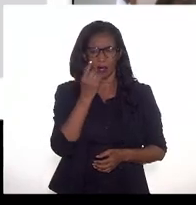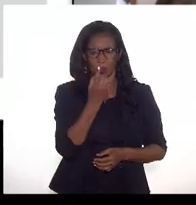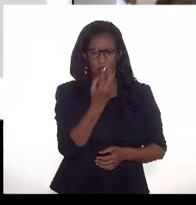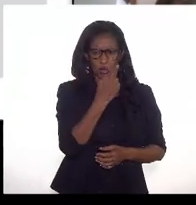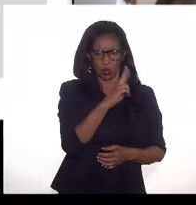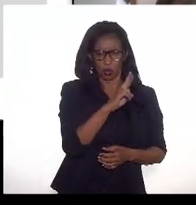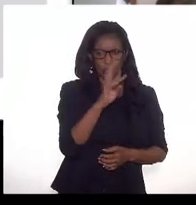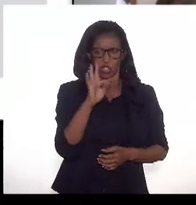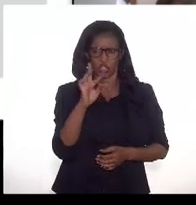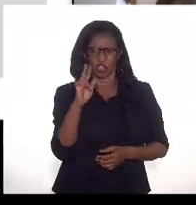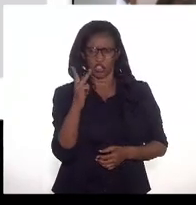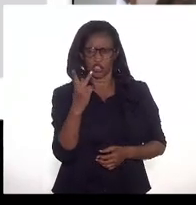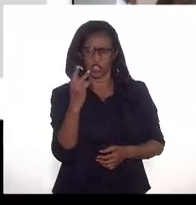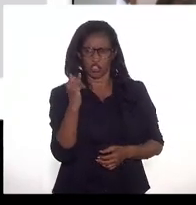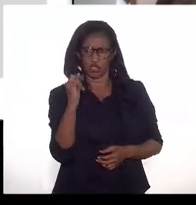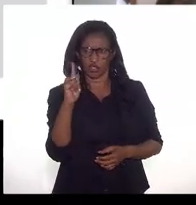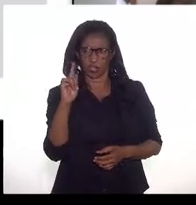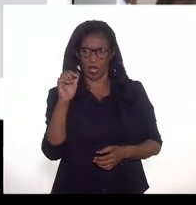Neves,